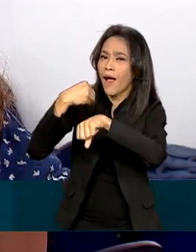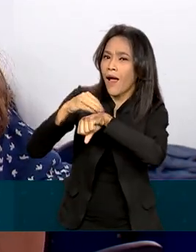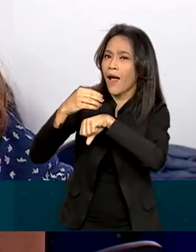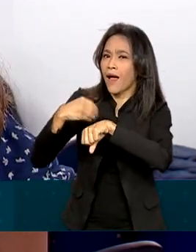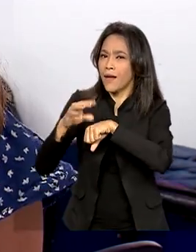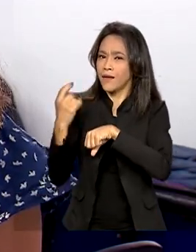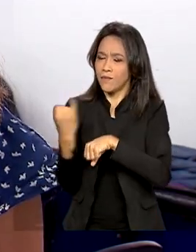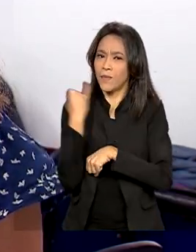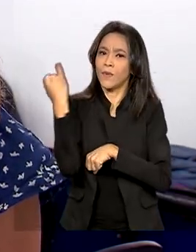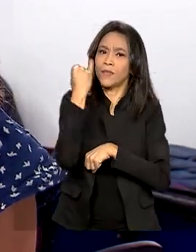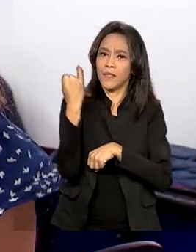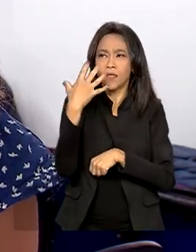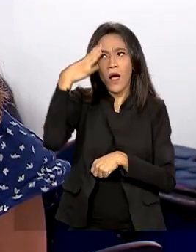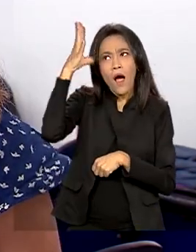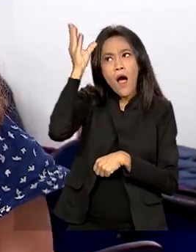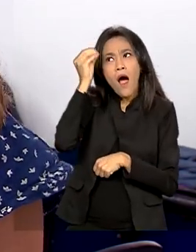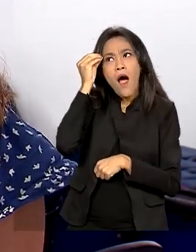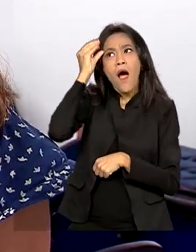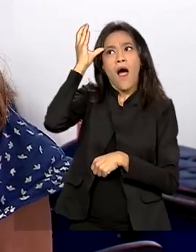interessantes, até mesmo para você organizar suas ideias.